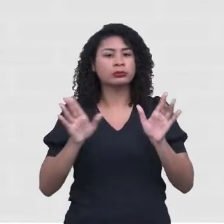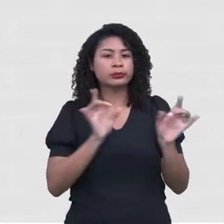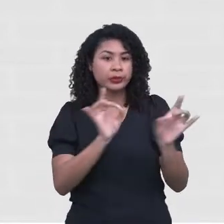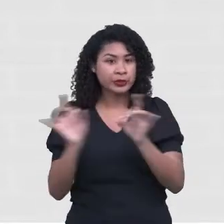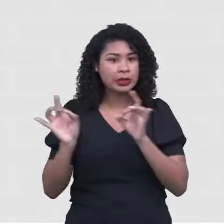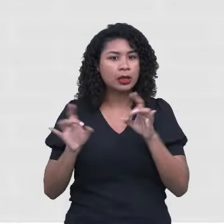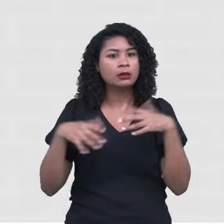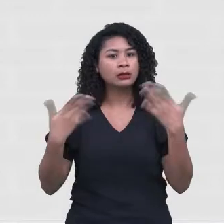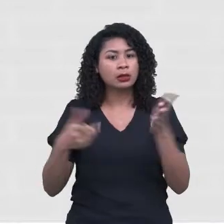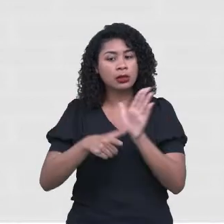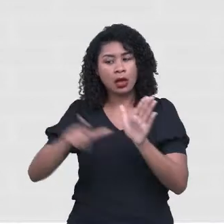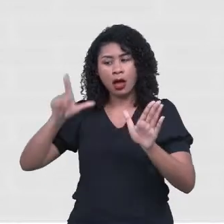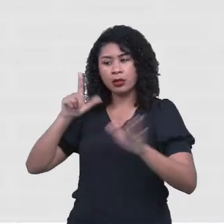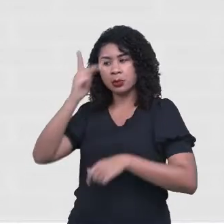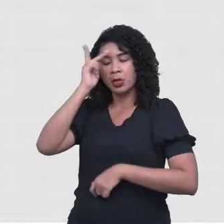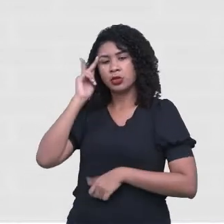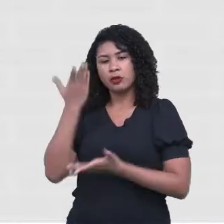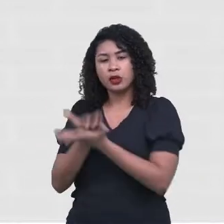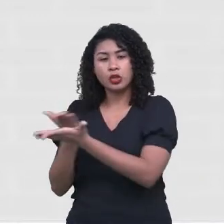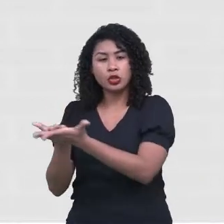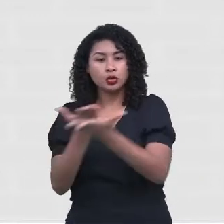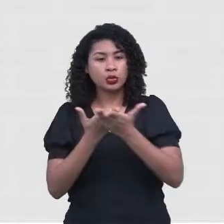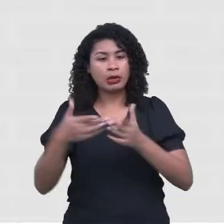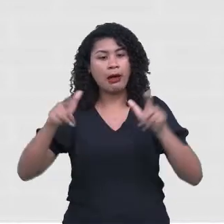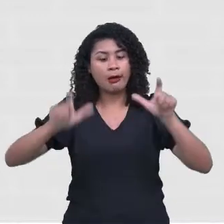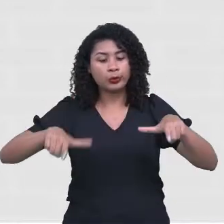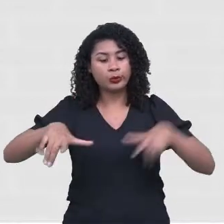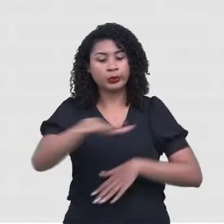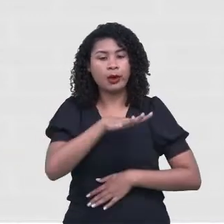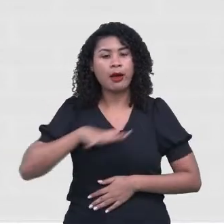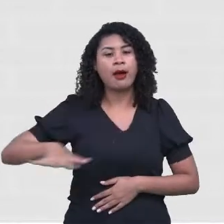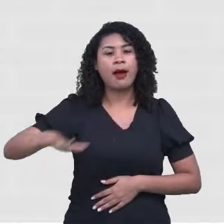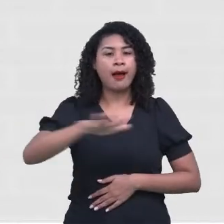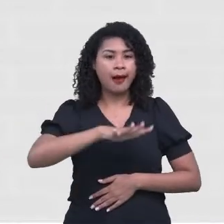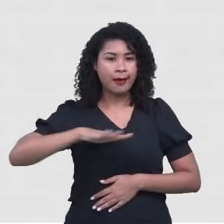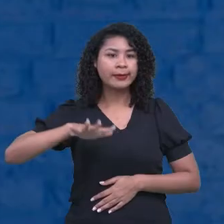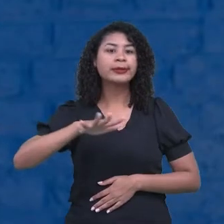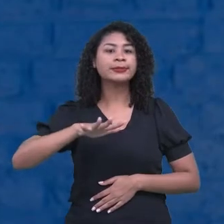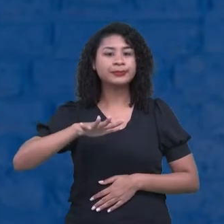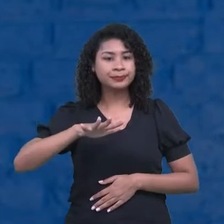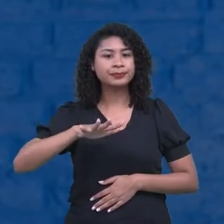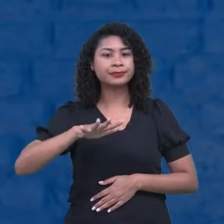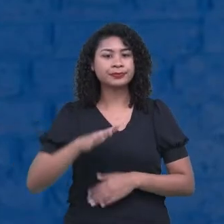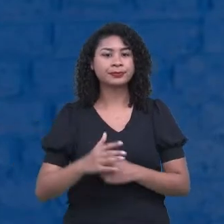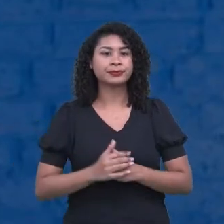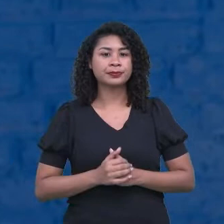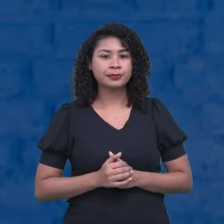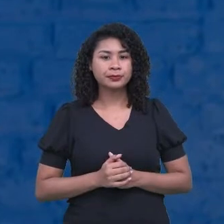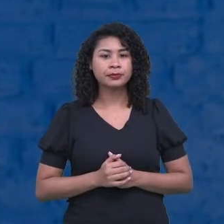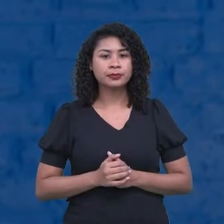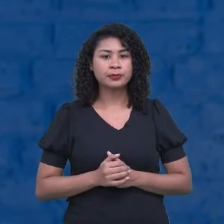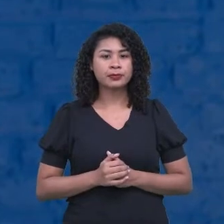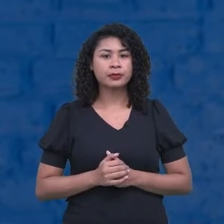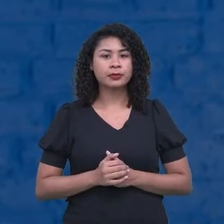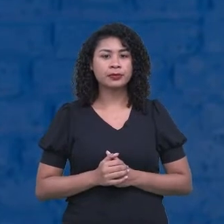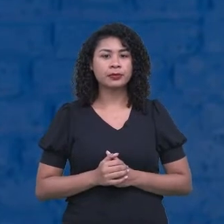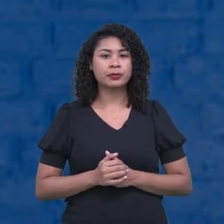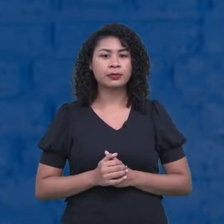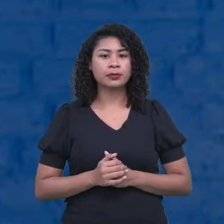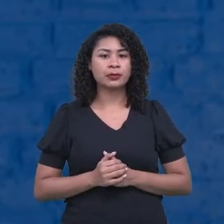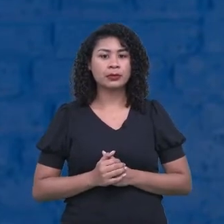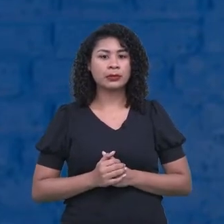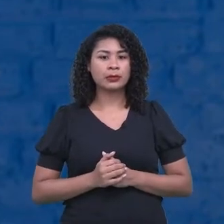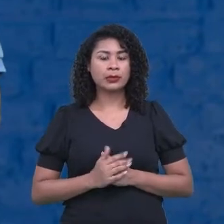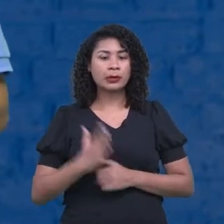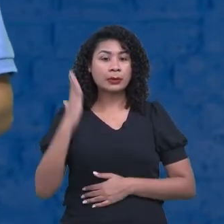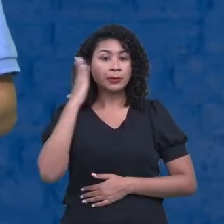estudar aquele ambiente, onde eles pretendem colocar a loja, inaugurar uma loja, para ver se aquele público que